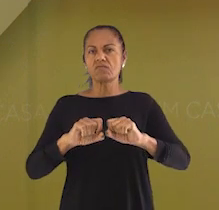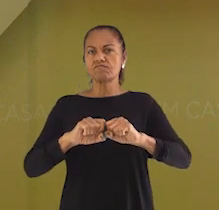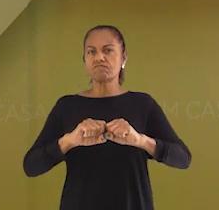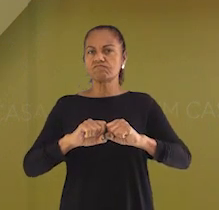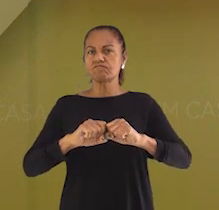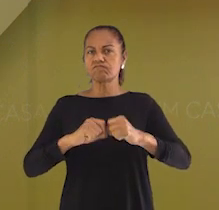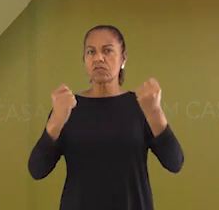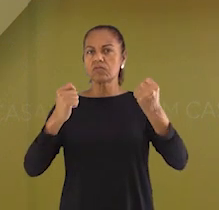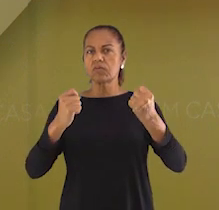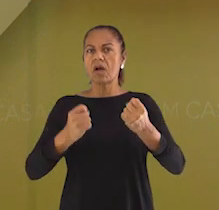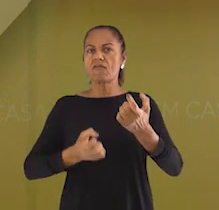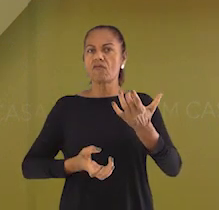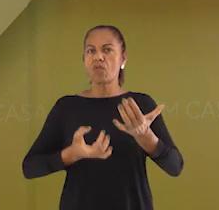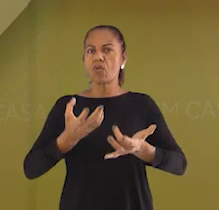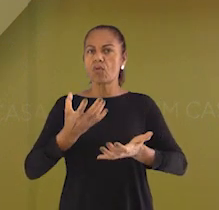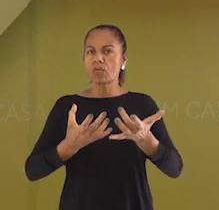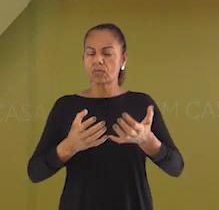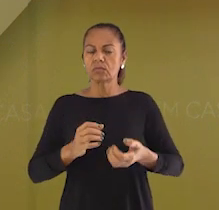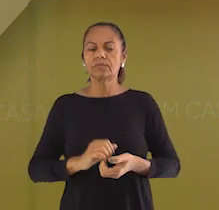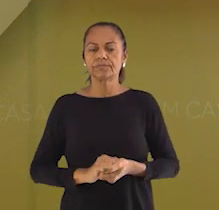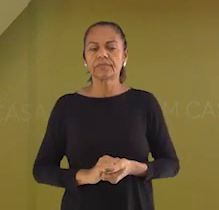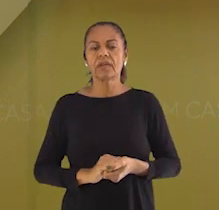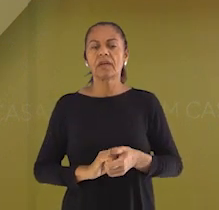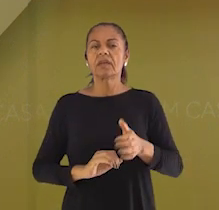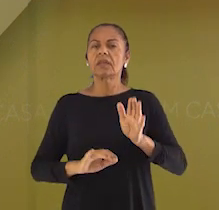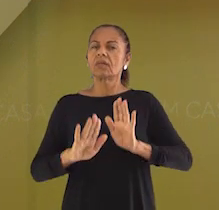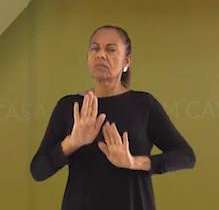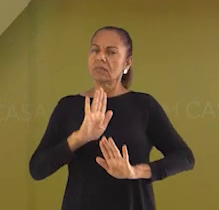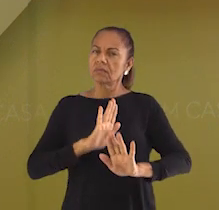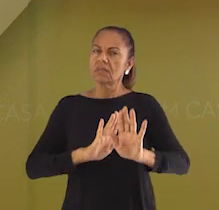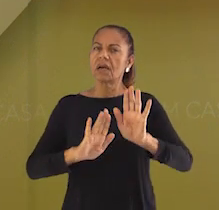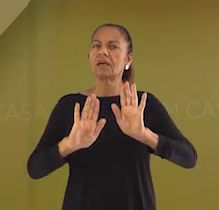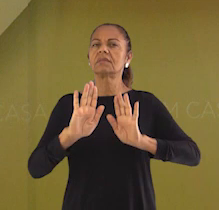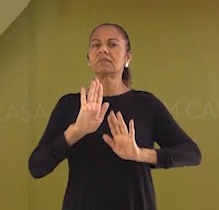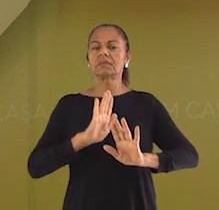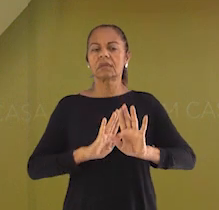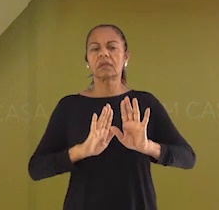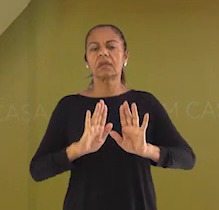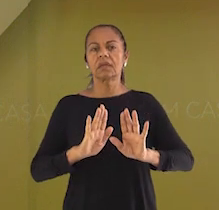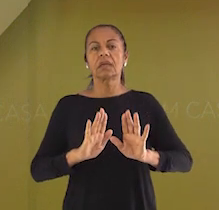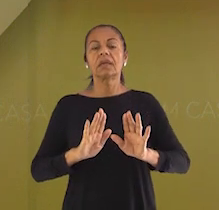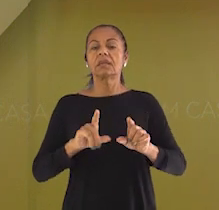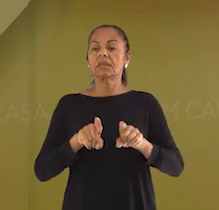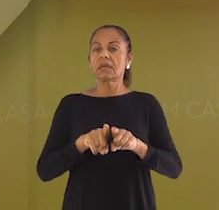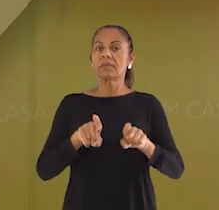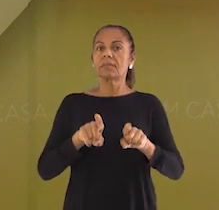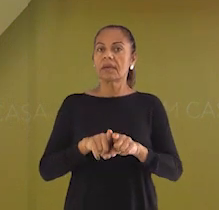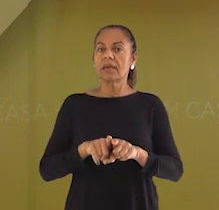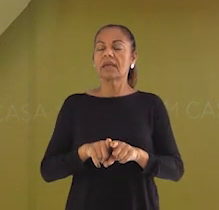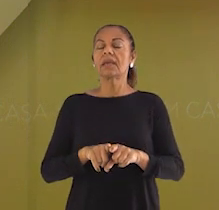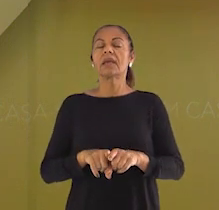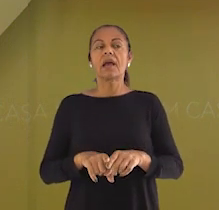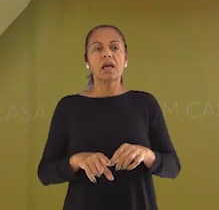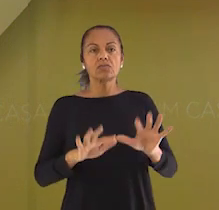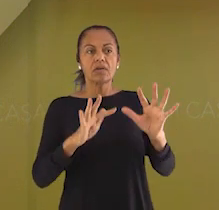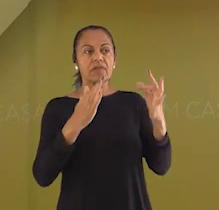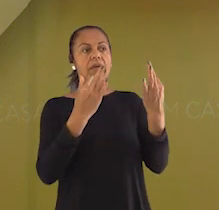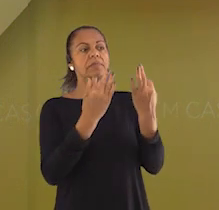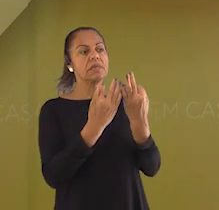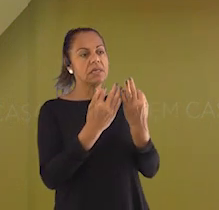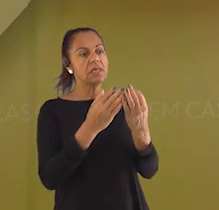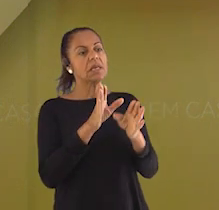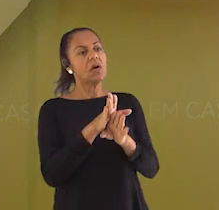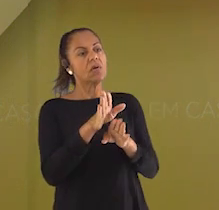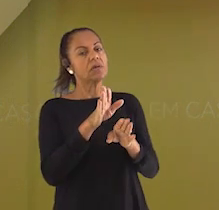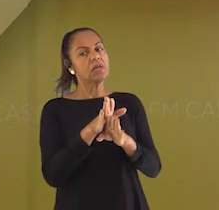seja, pegar fogo. Então, por favor, estudante, tome cuidado e oriente os seus responsáveis quanto a esses